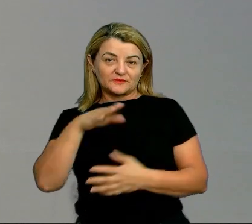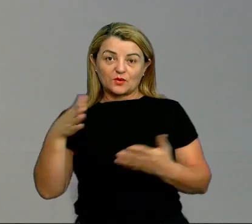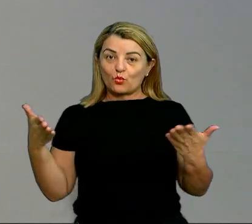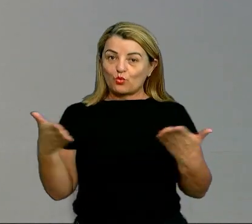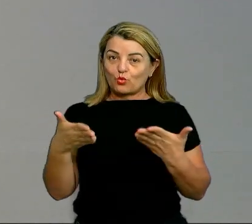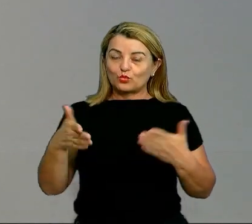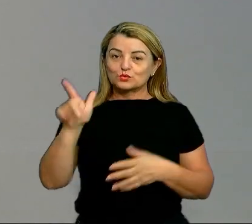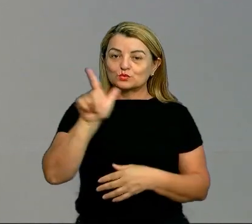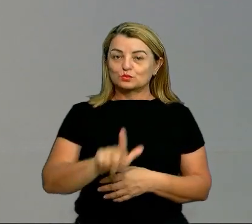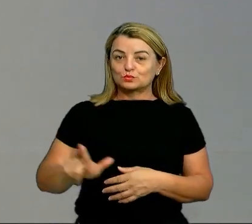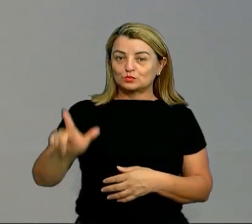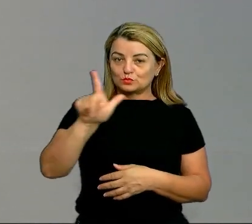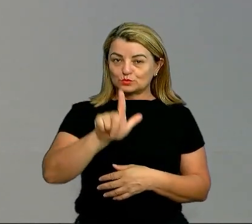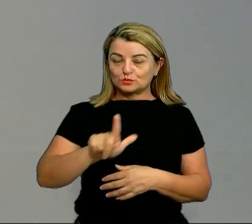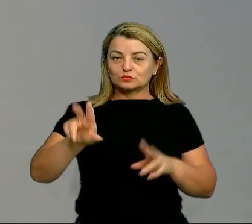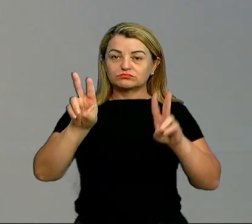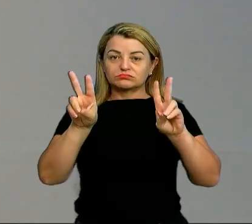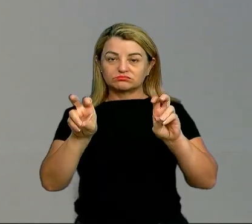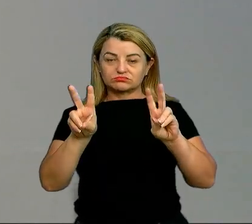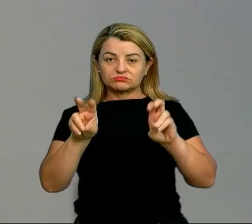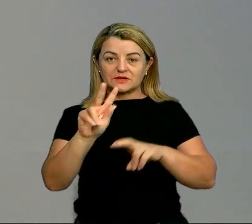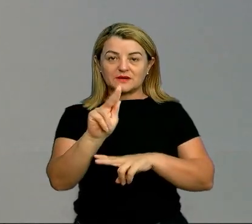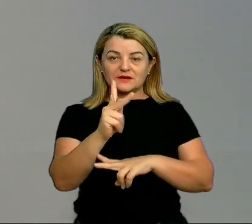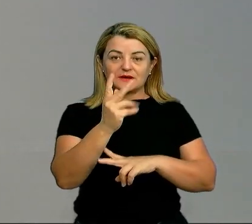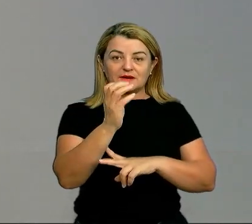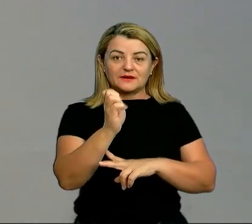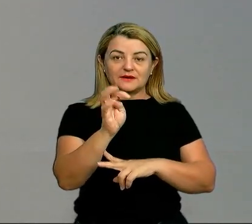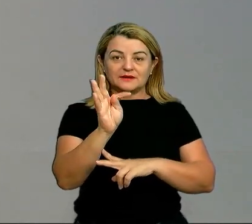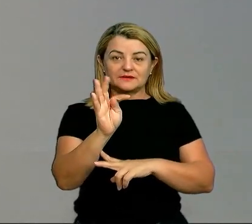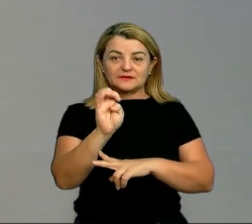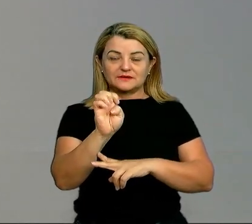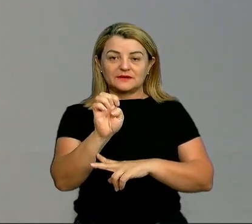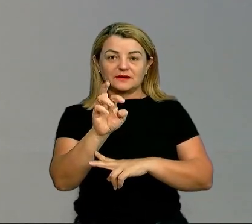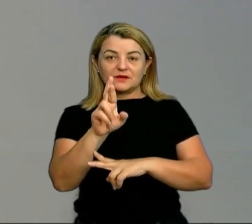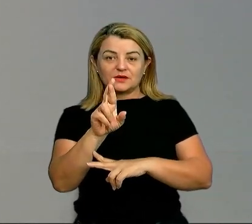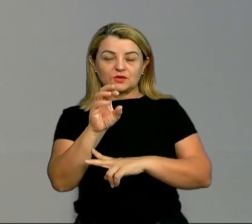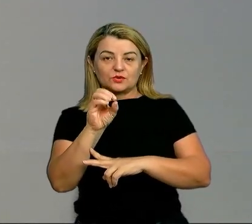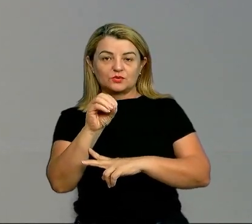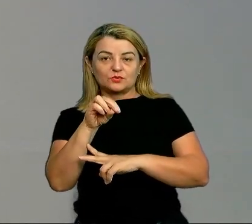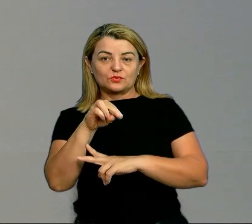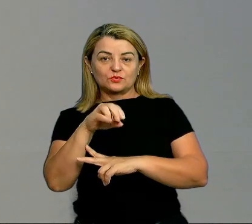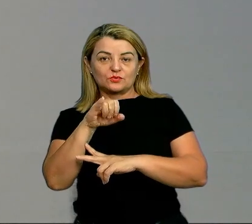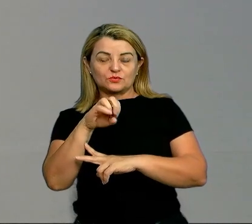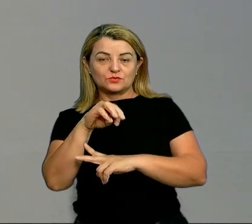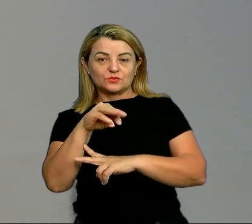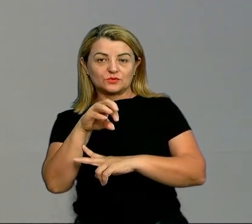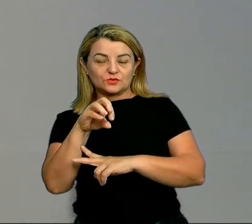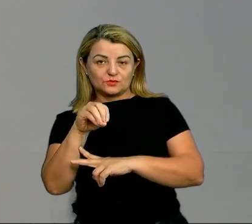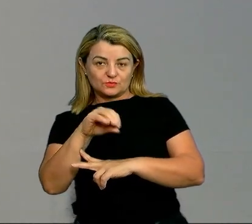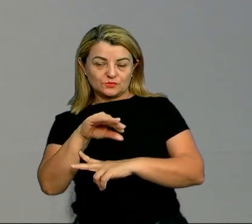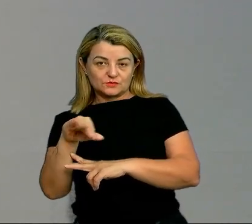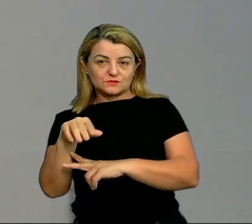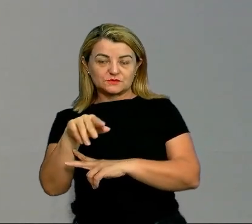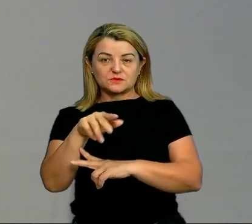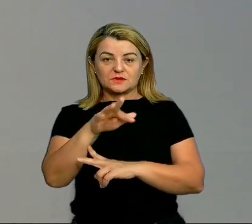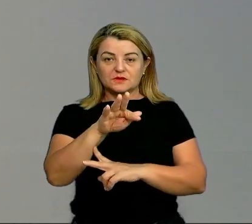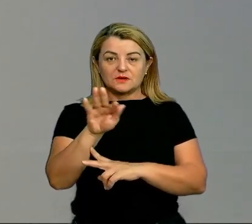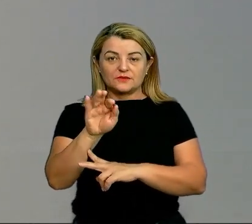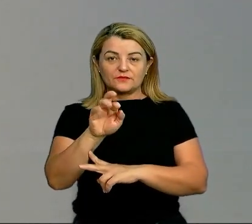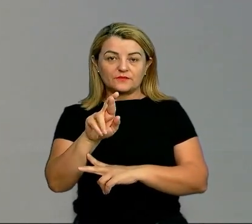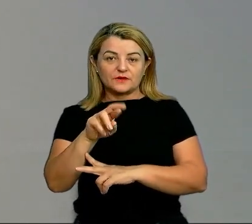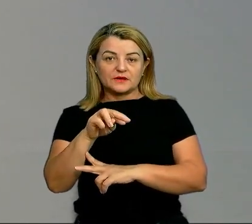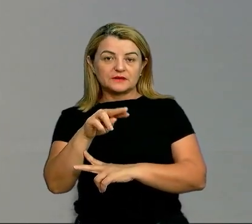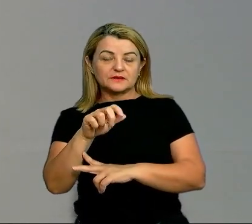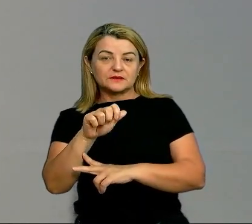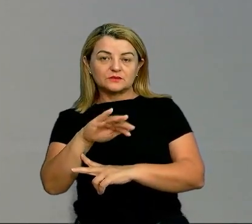literatura, nós trataremos dos heterônimos de Fernando Pessoa, tá? Então essa aula que é dividida em duas partes, essa aqui é